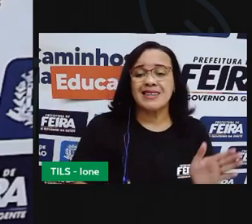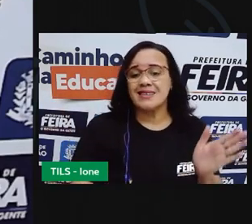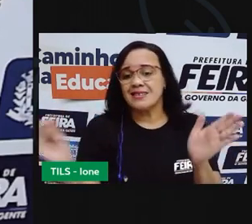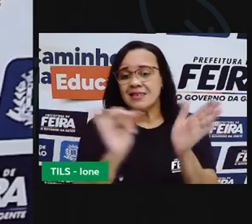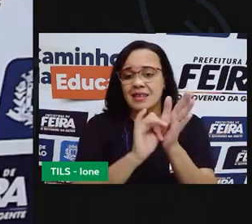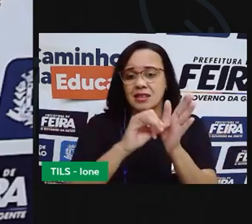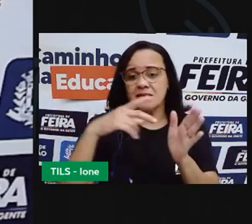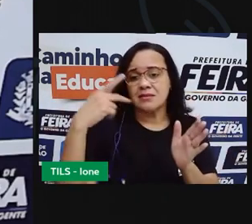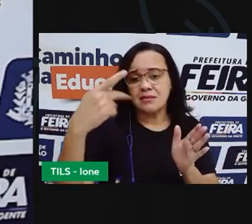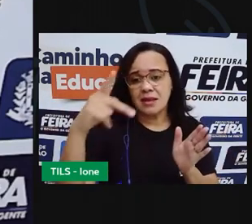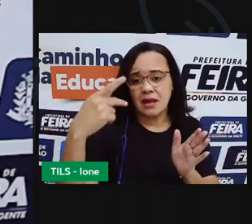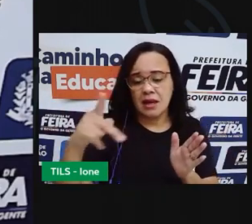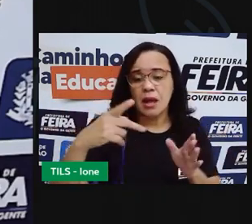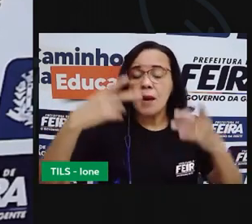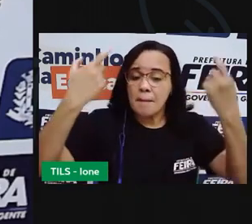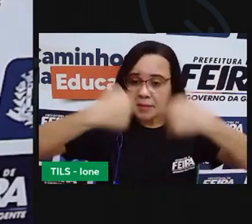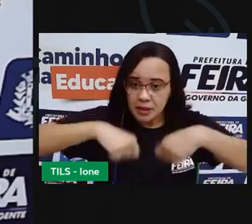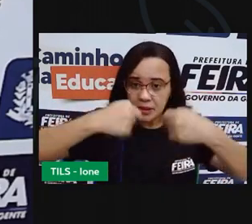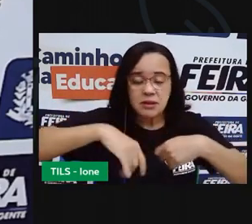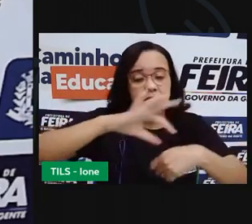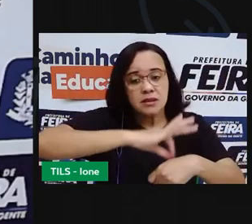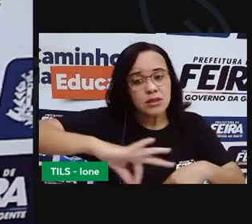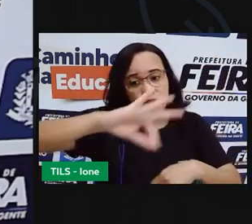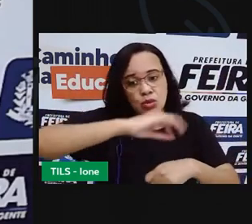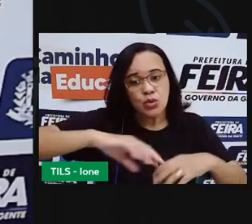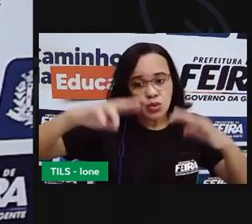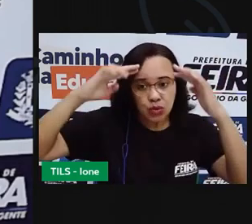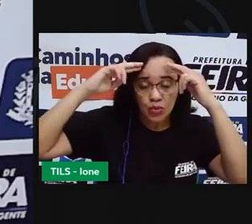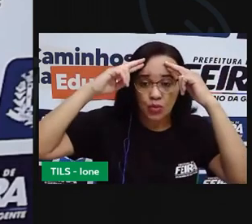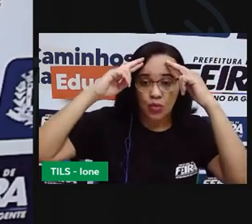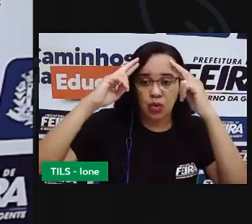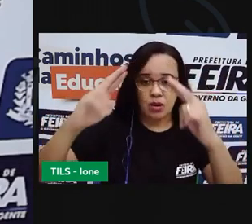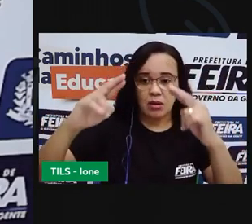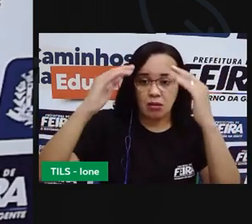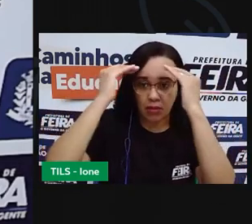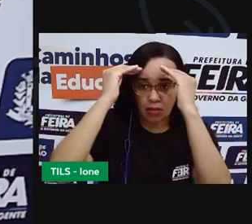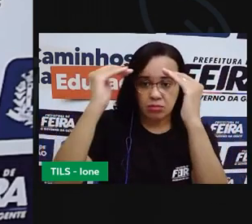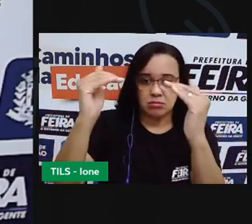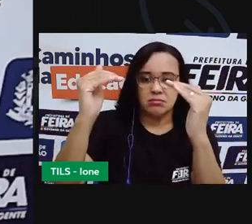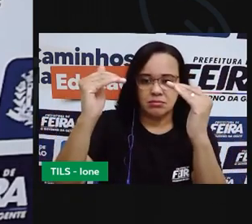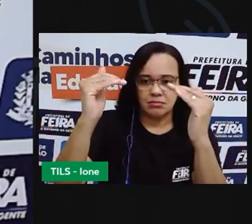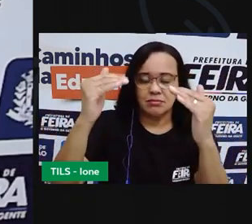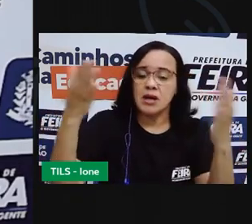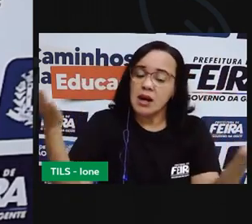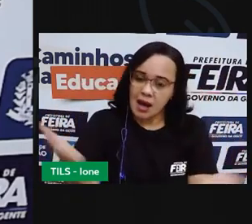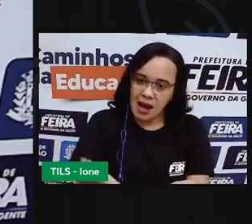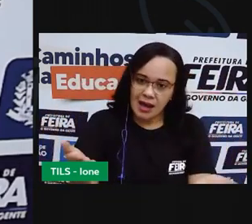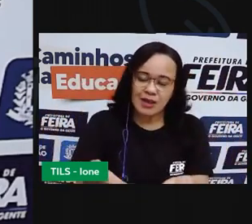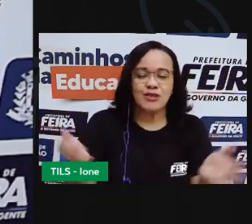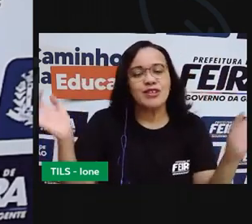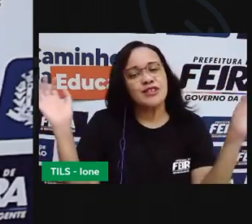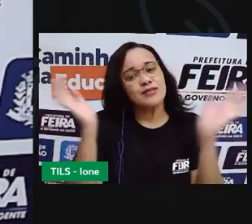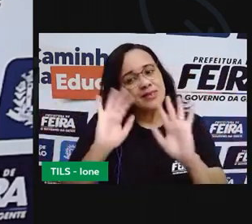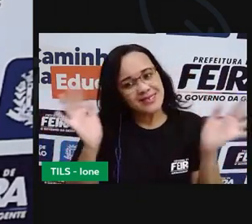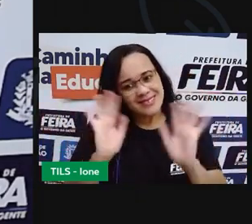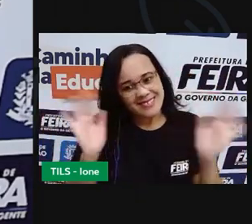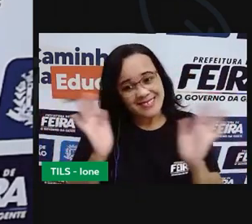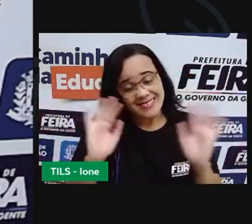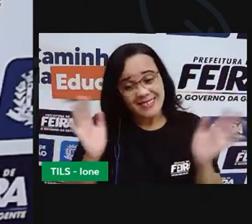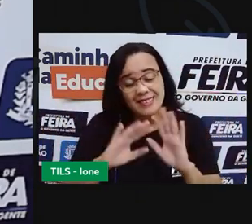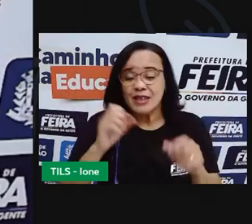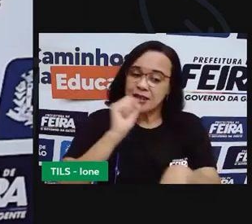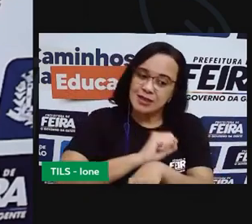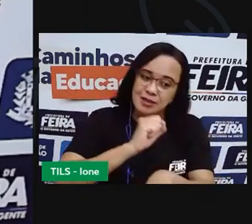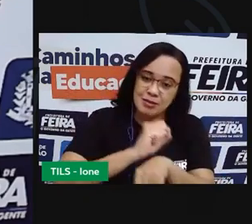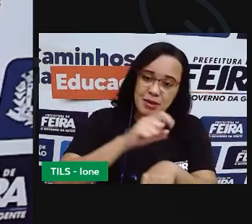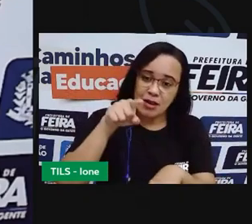precisa ser Respeitada A gente vai se despedir Agora Criançada Espero que você Tenha aprendido Bastante Com essa aula